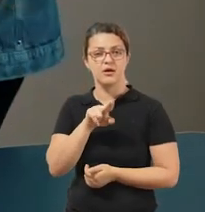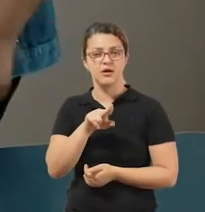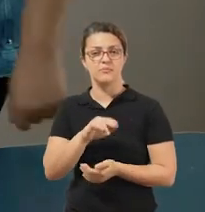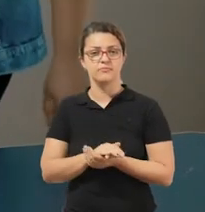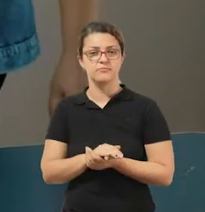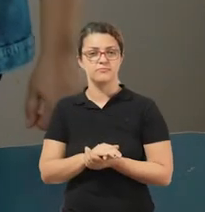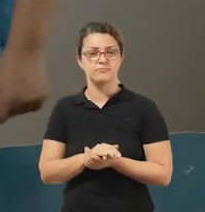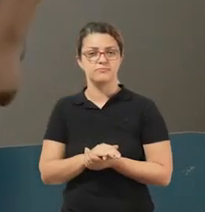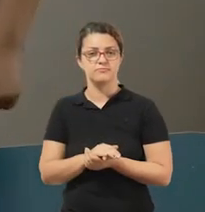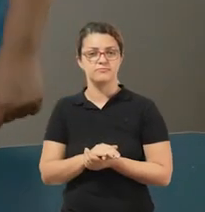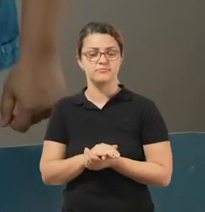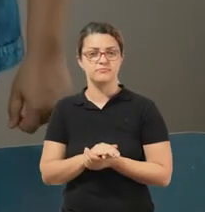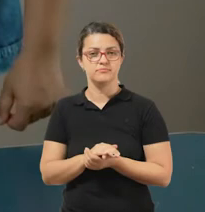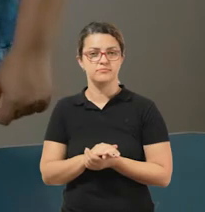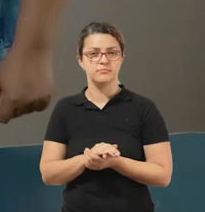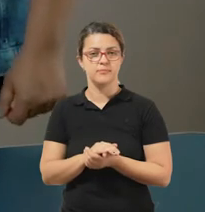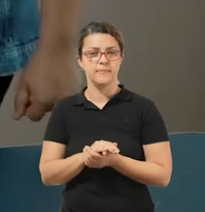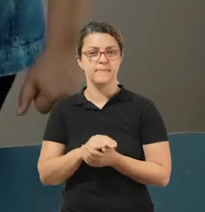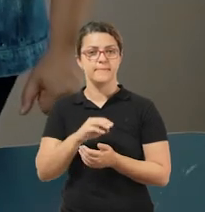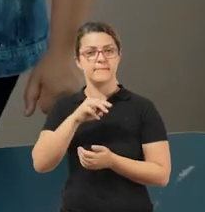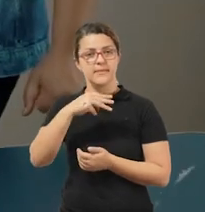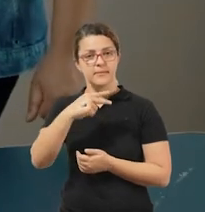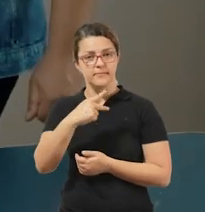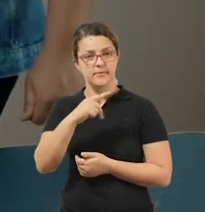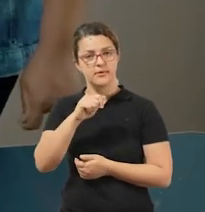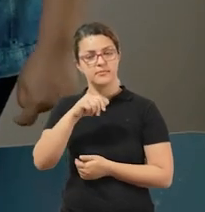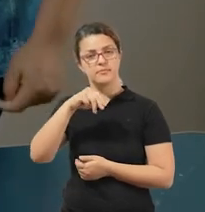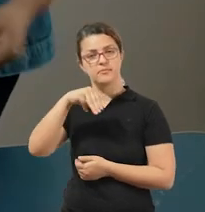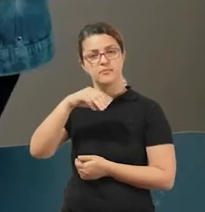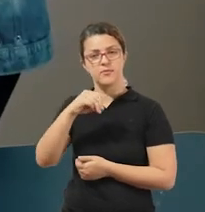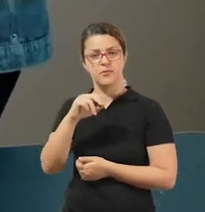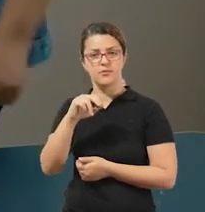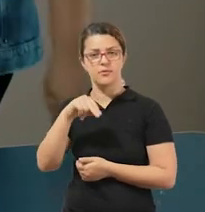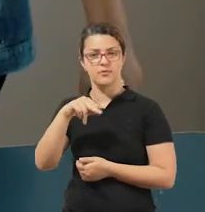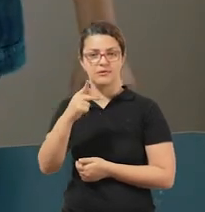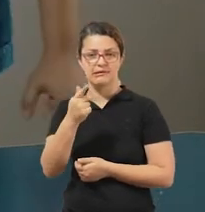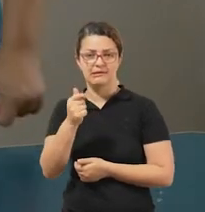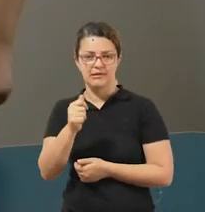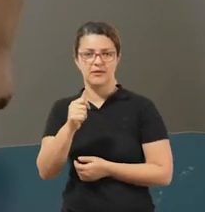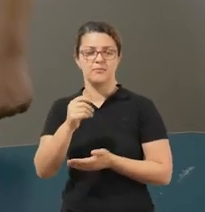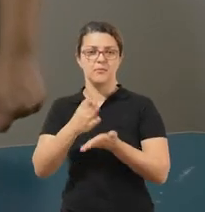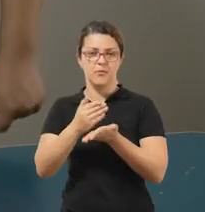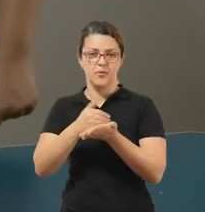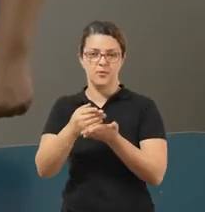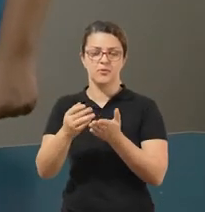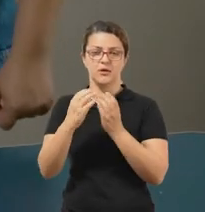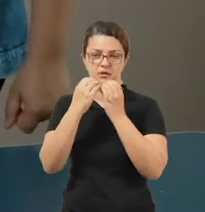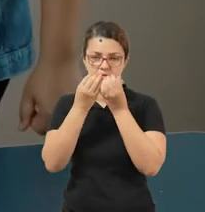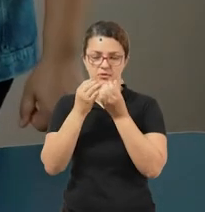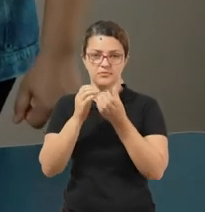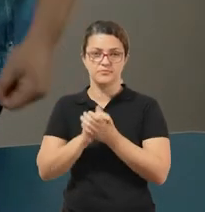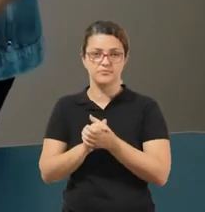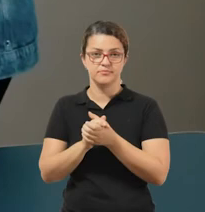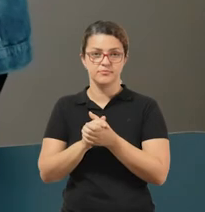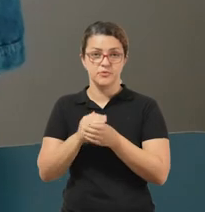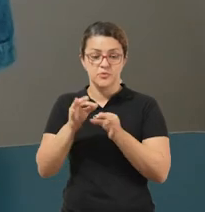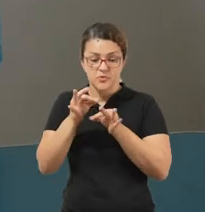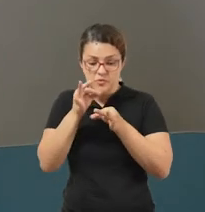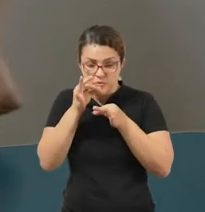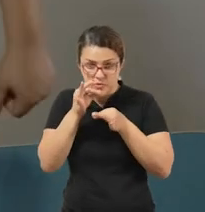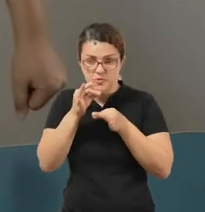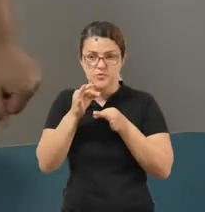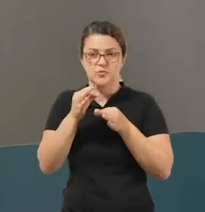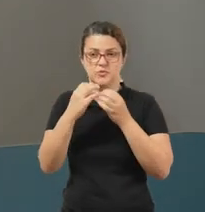Cural, pamonha, bolo de milho, suco de milho, que é uma delícia, e a